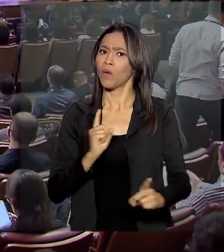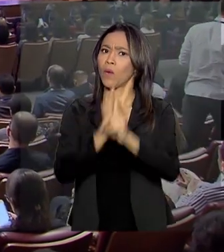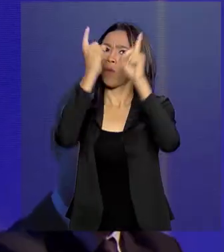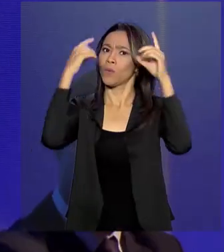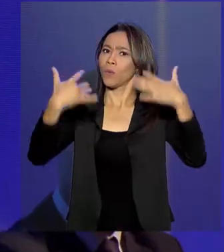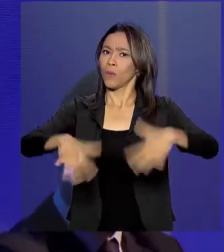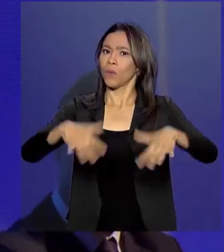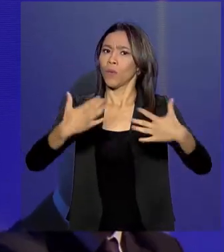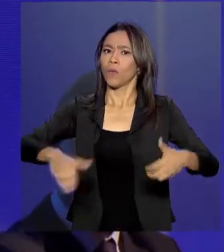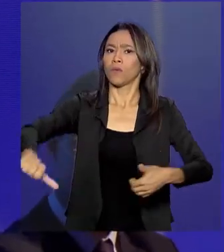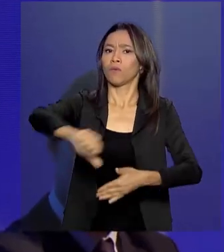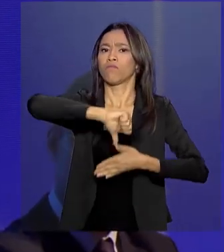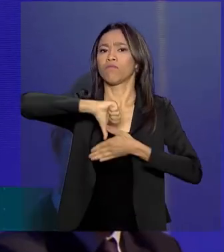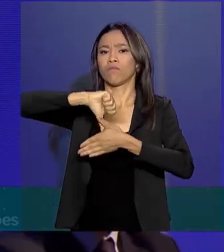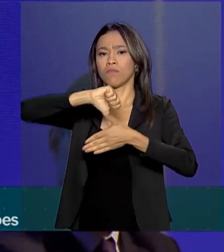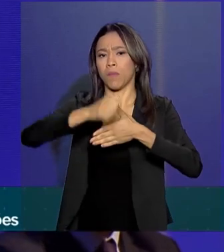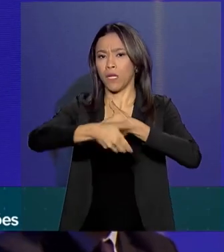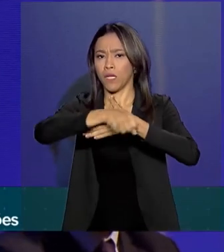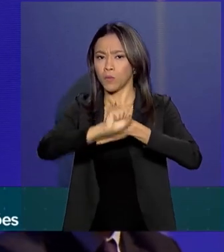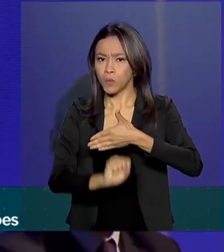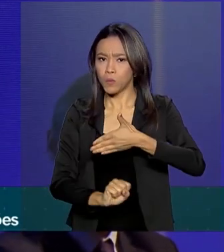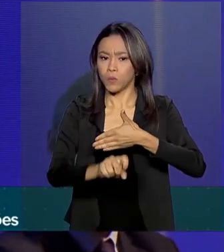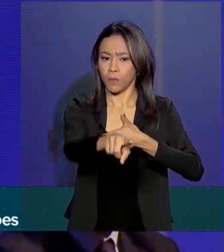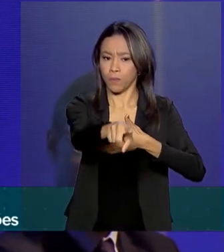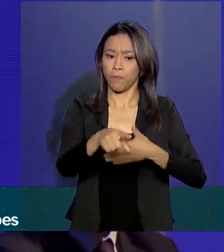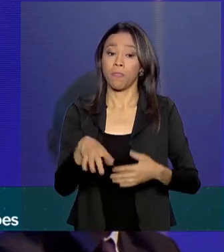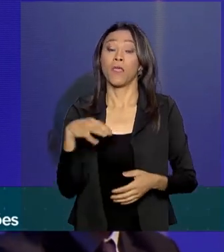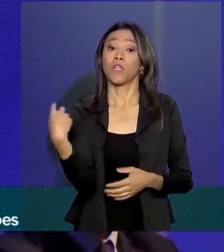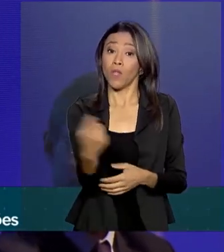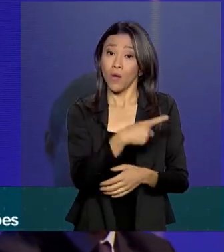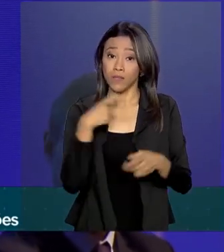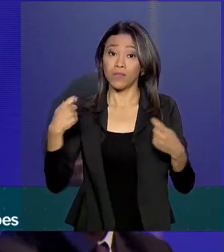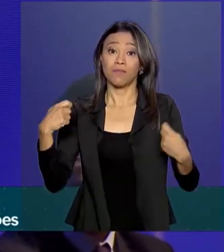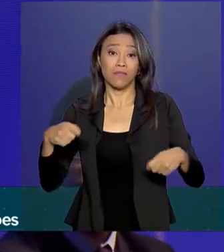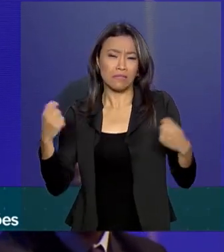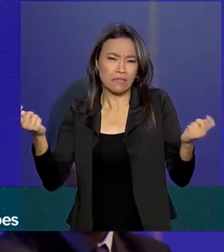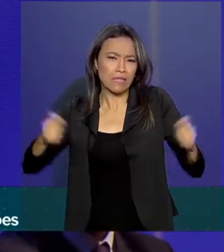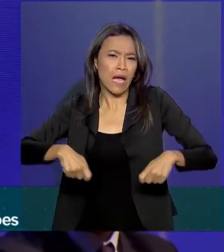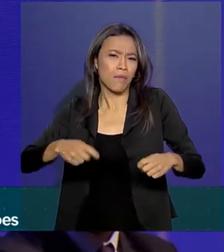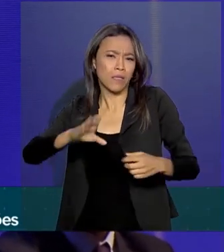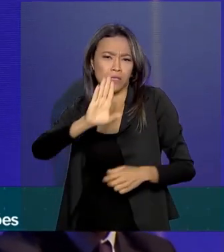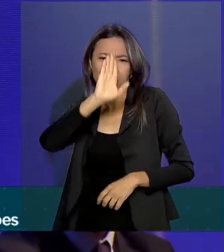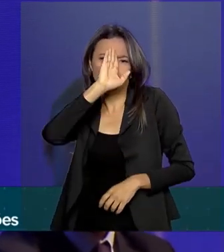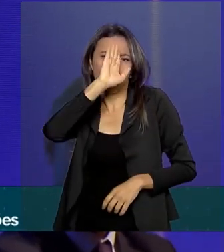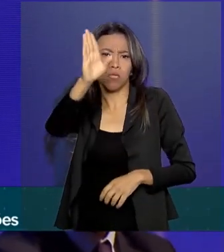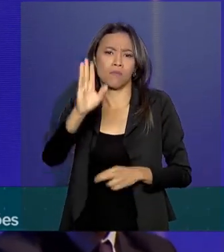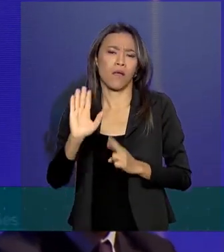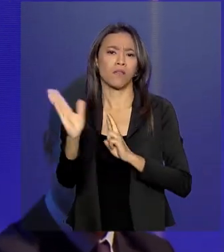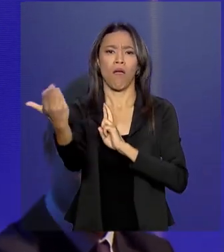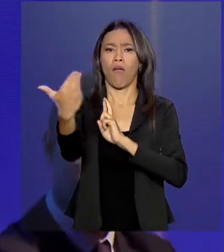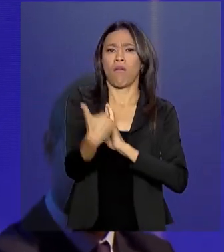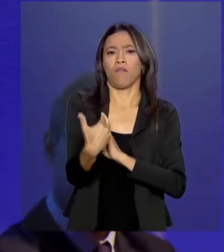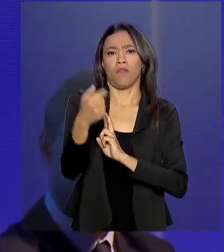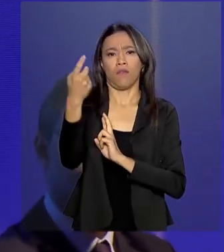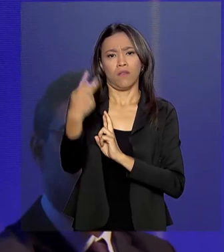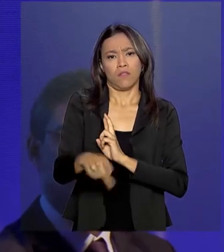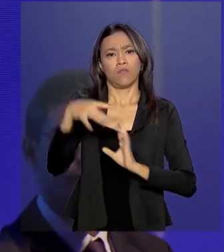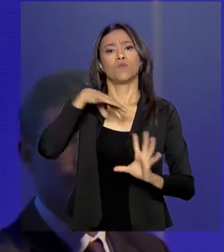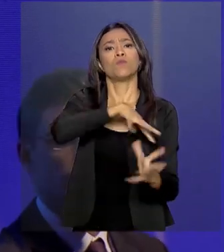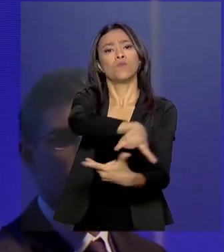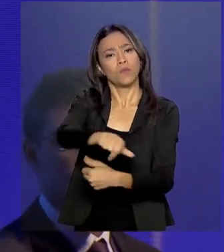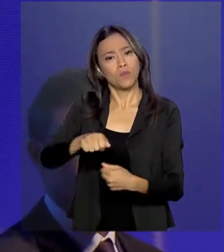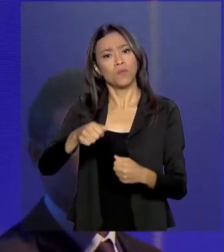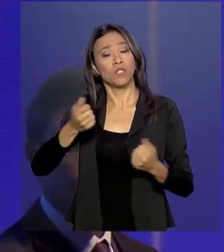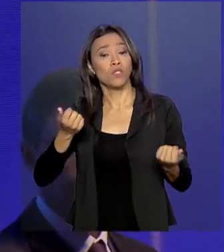do Sul. A gente tem tudo nesse país para se transformar em uns principais, uns protagonistas no planeta. E trabalhar junto com os outros